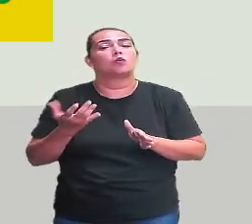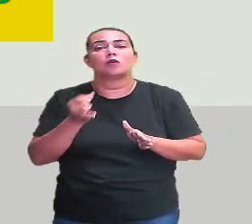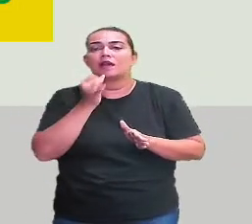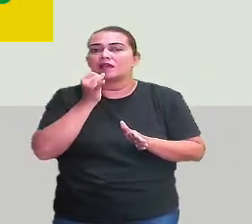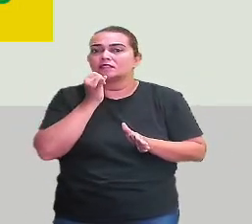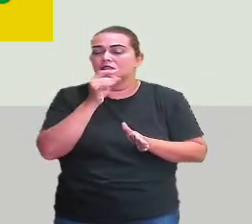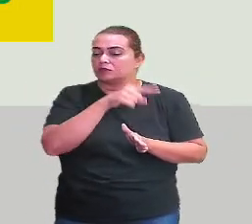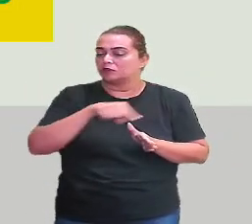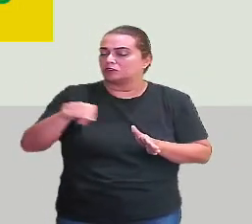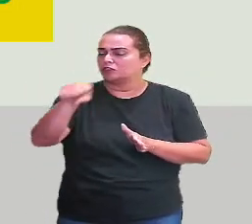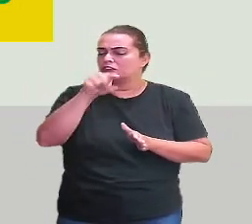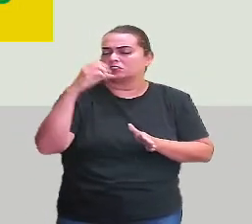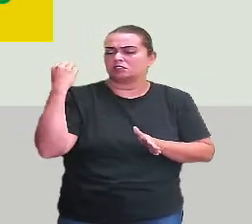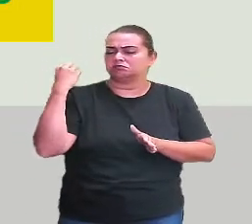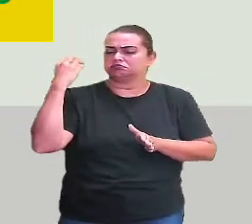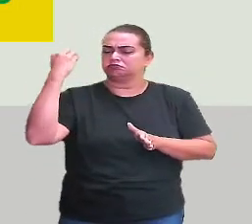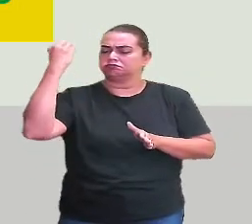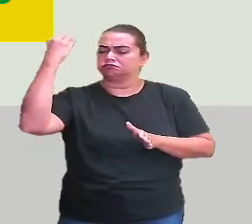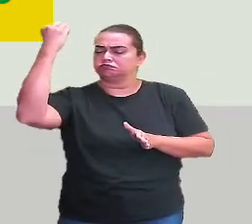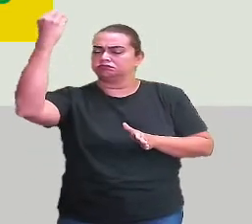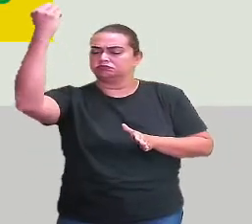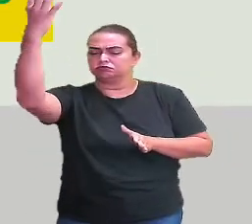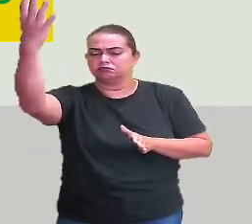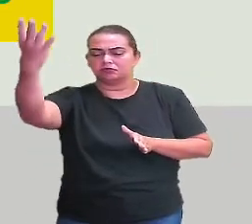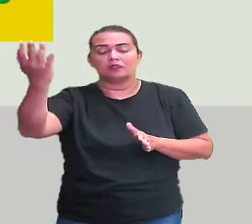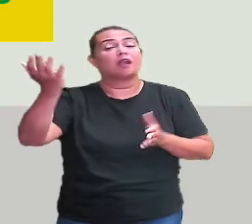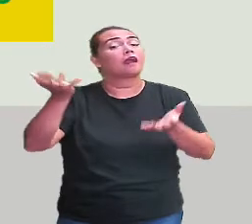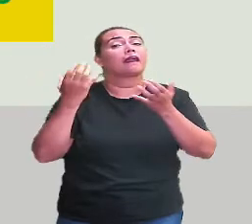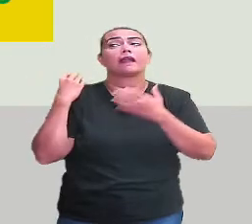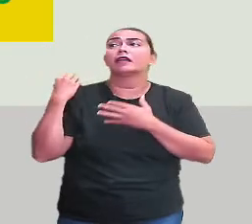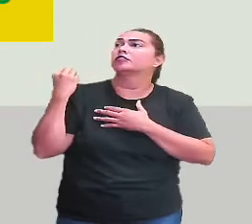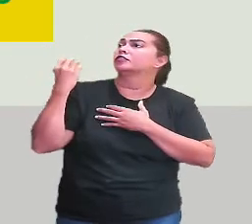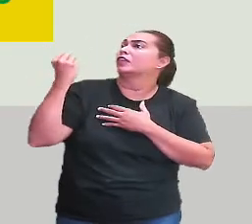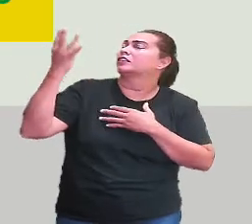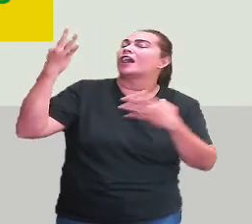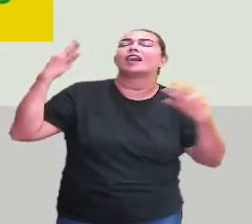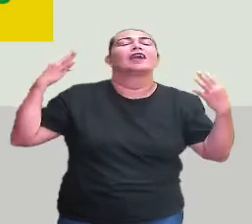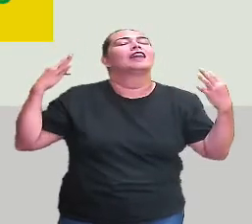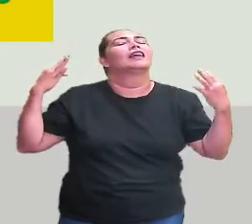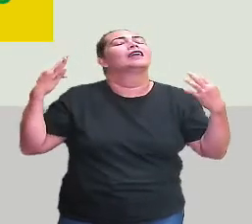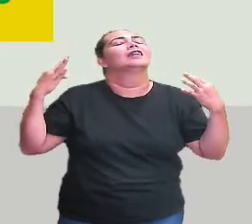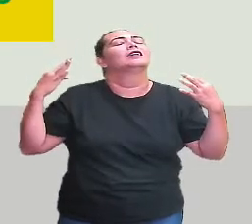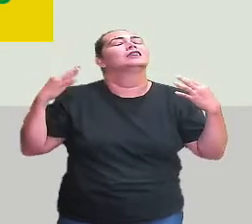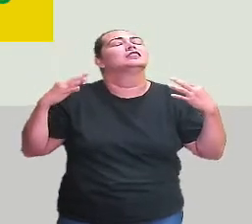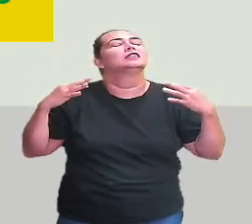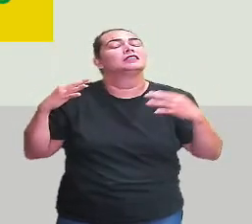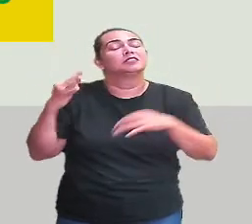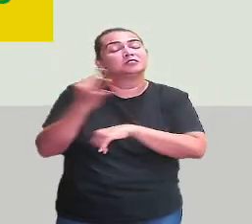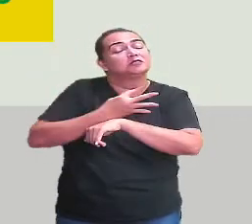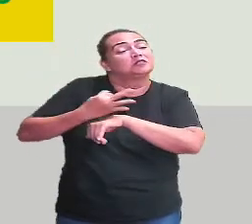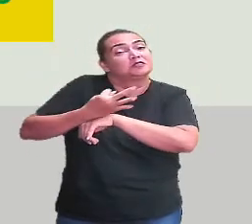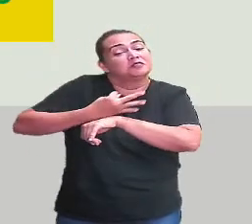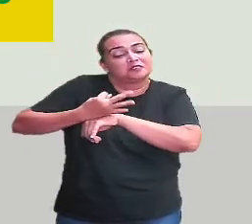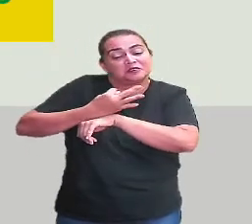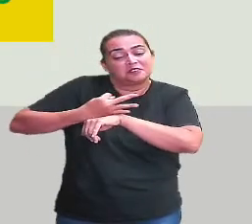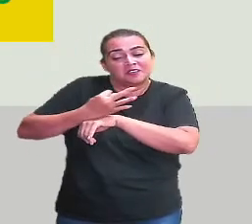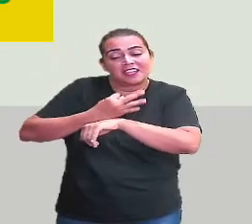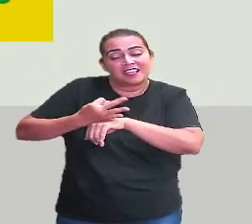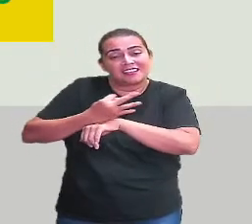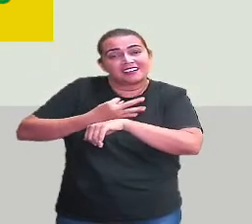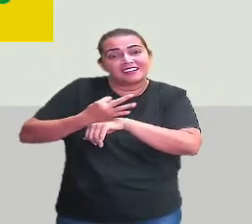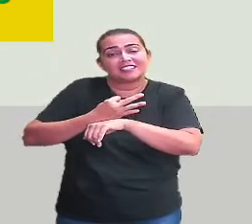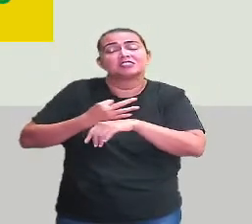viagem. Ah, se eu quero viajar, férias chegando, eu quero viajar para um determinado local,